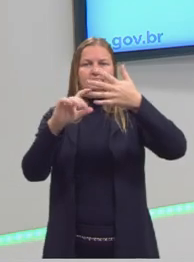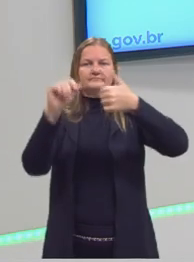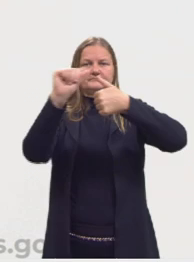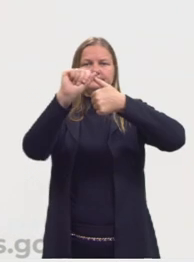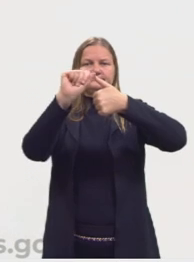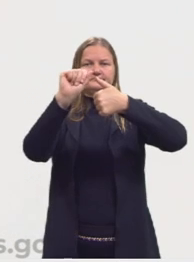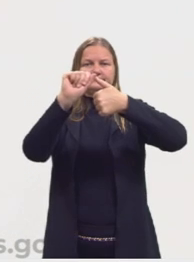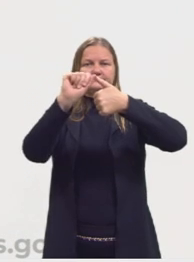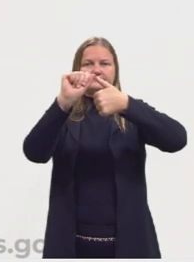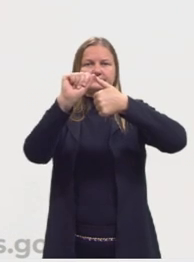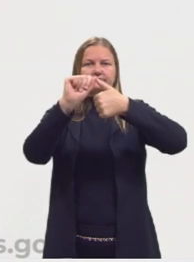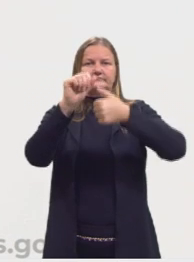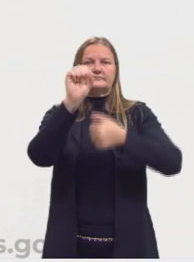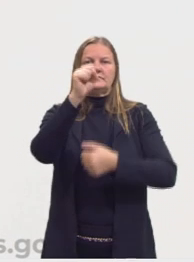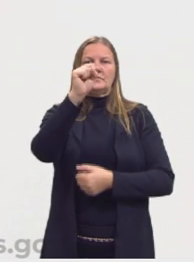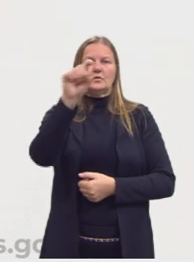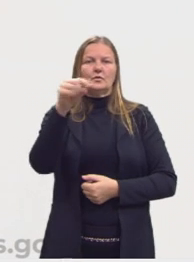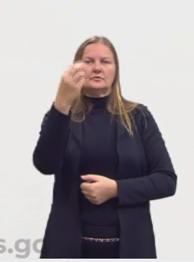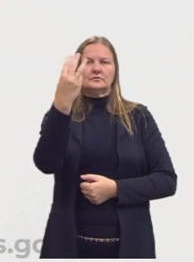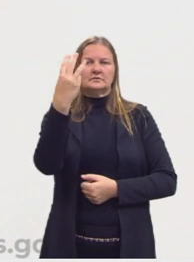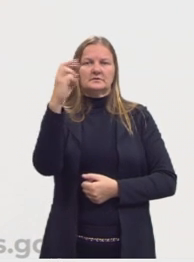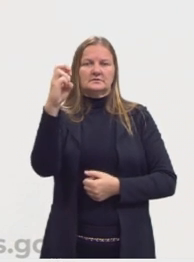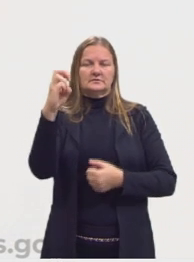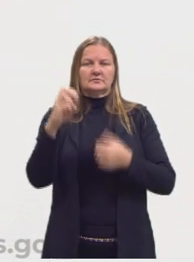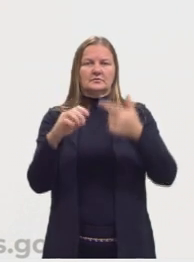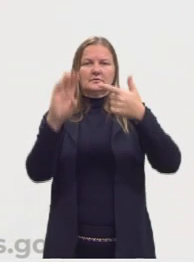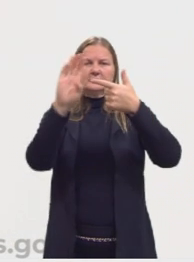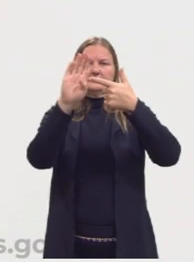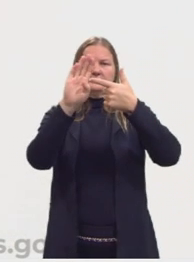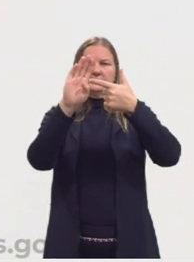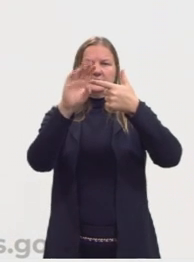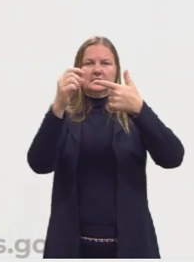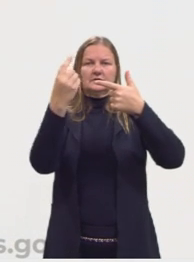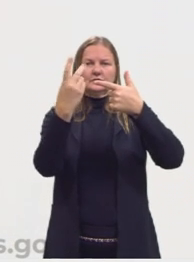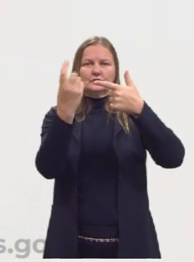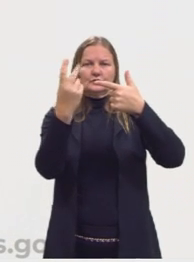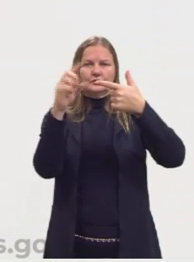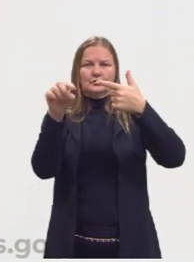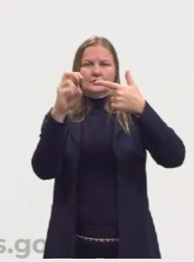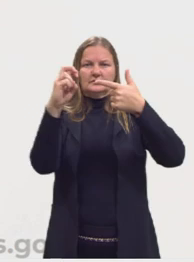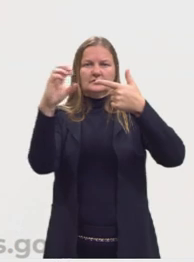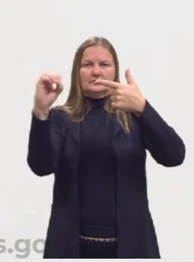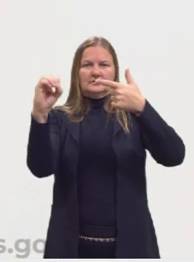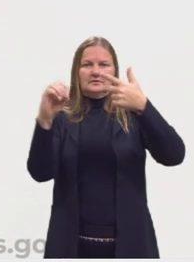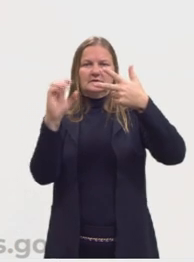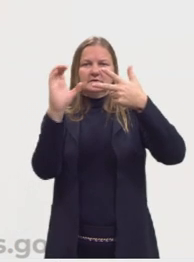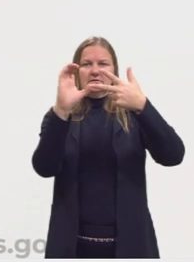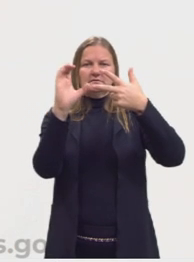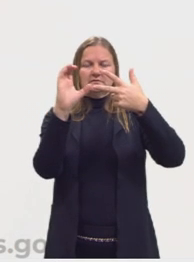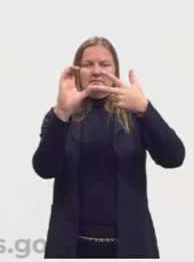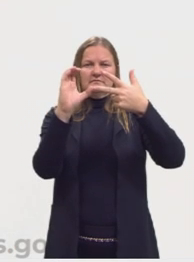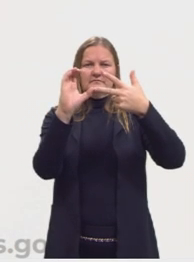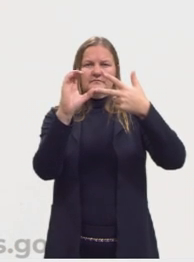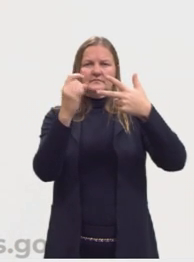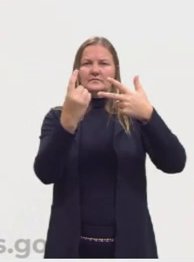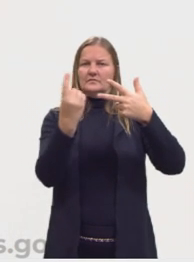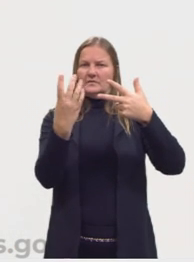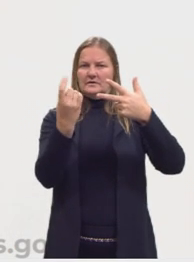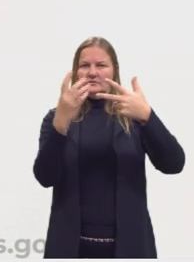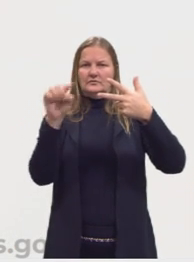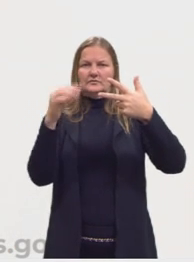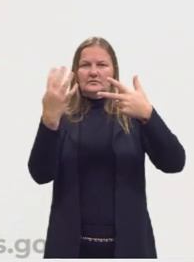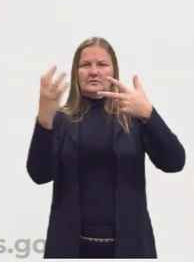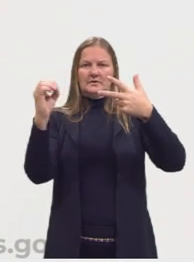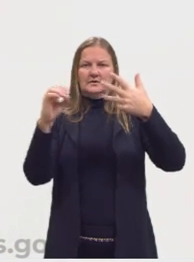A, 8 com 35, letra B, 12 e 50, letra C, 14 com